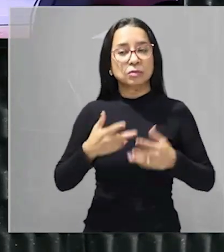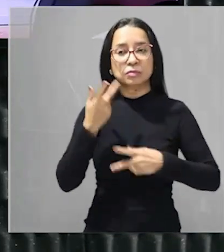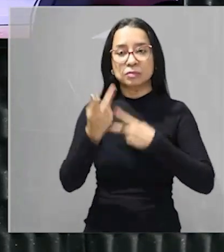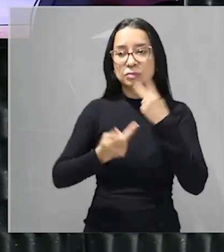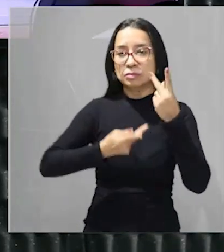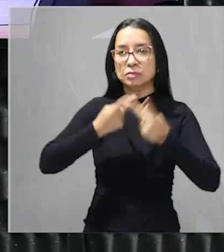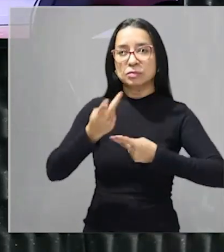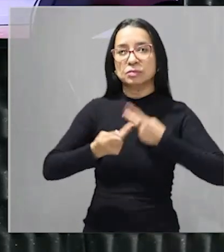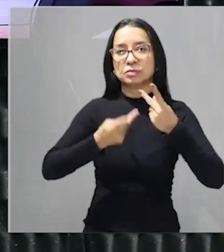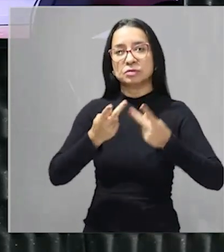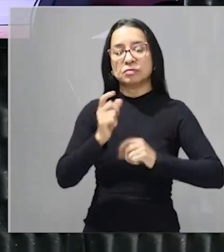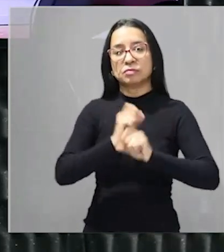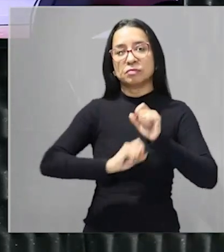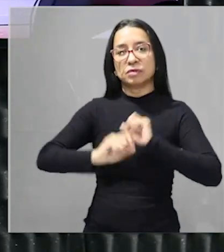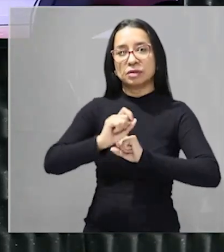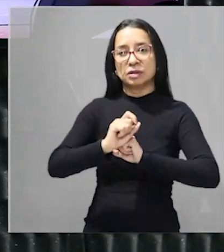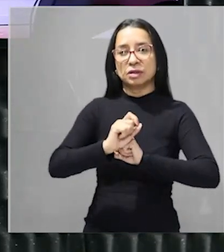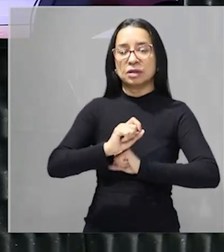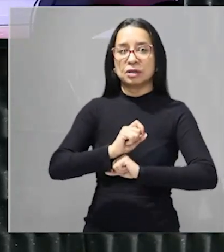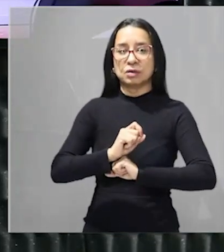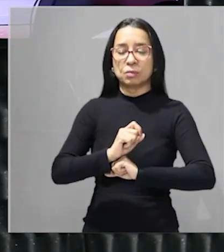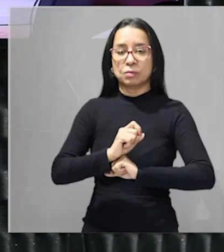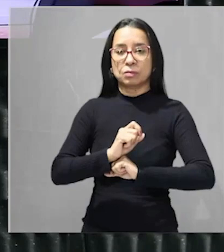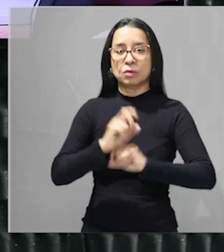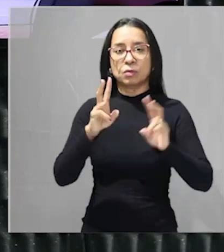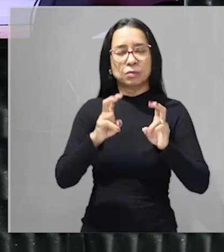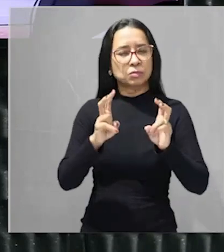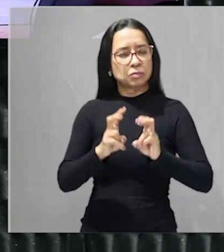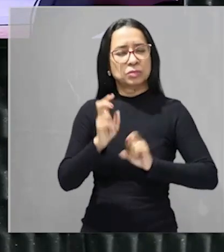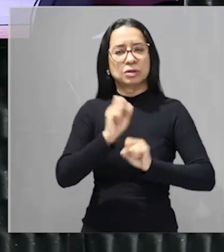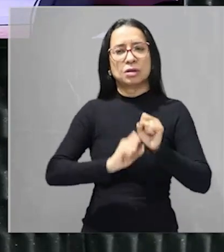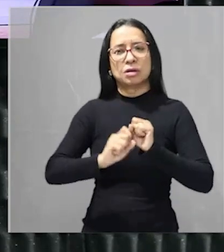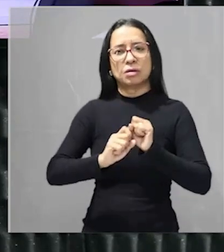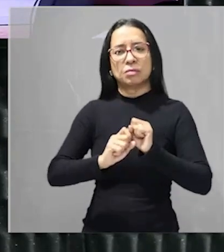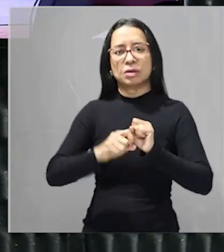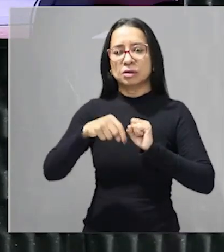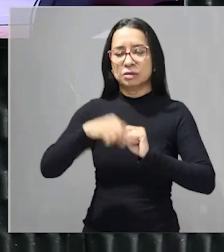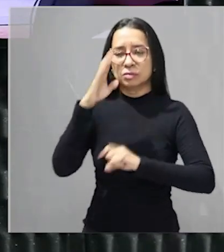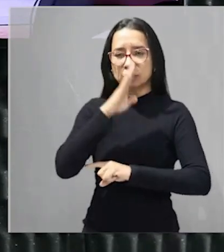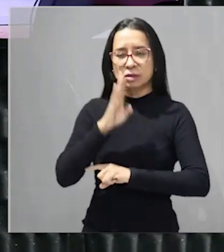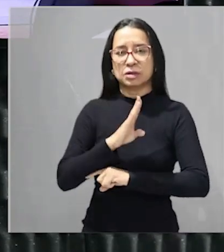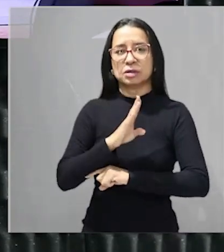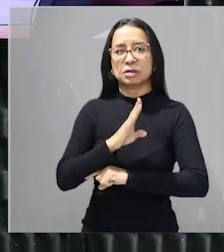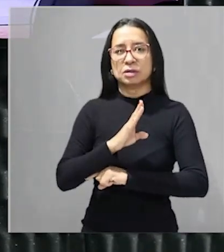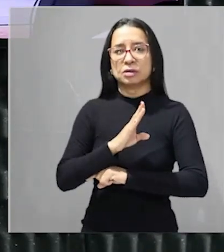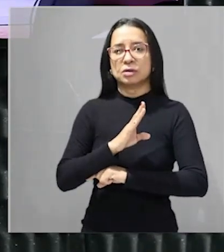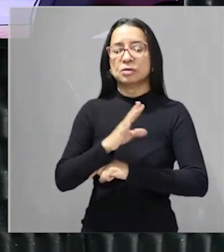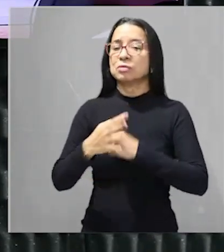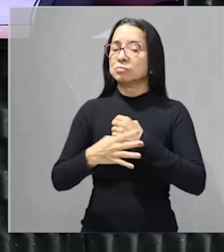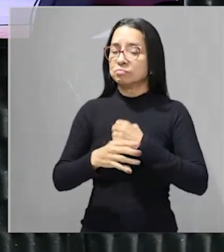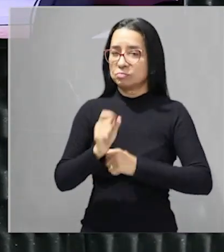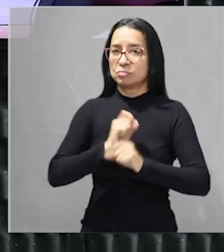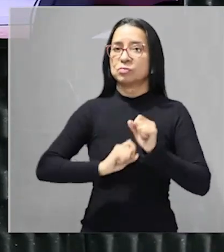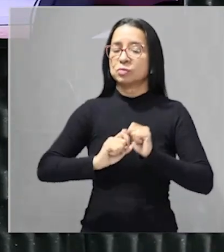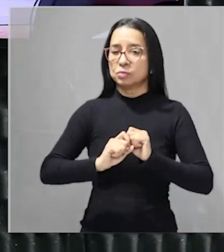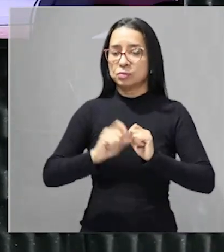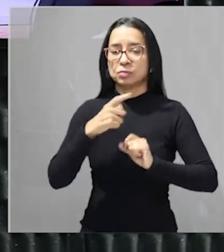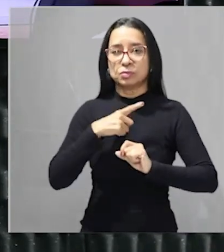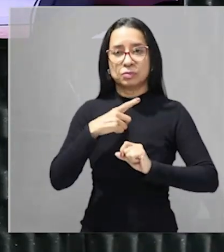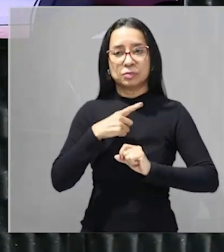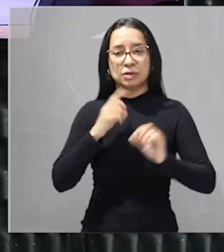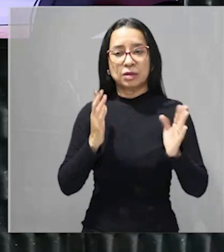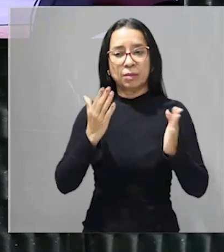atrelada ao nosso país ao Brasil que eu te garanto vai cair na tua prova porque todo ano cai direto ou